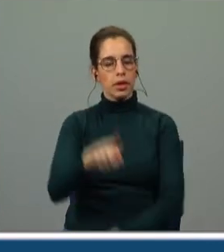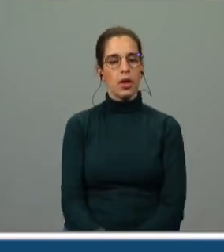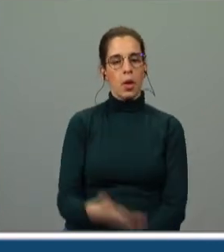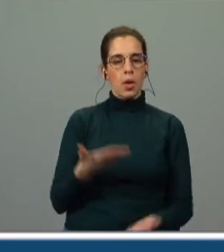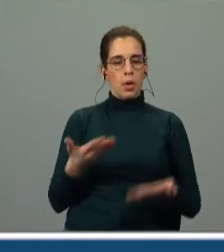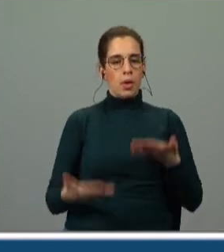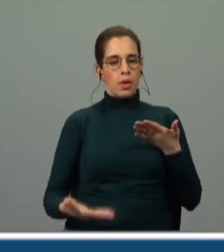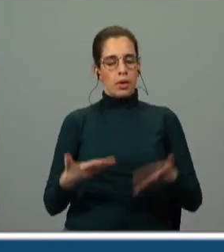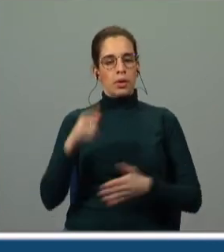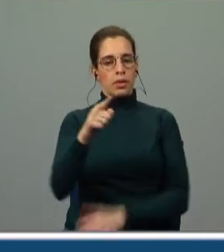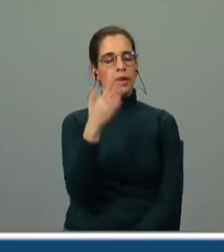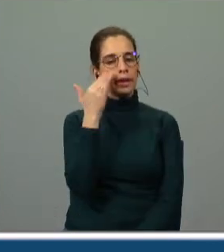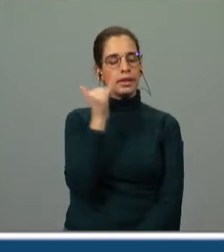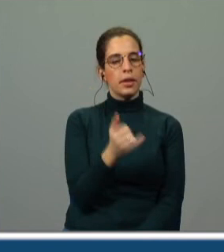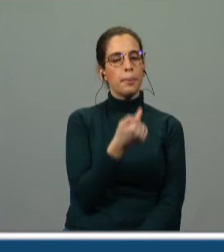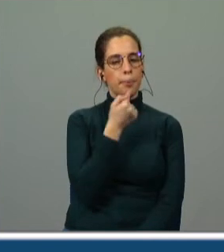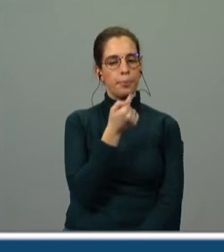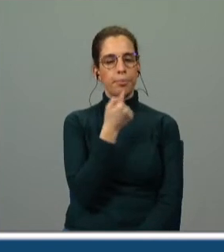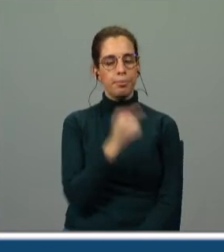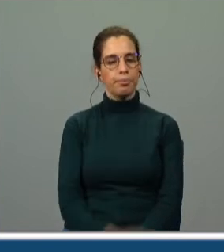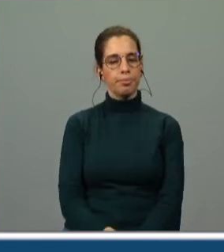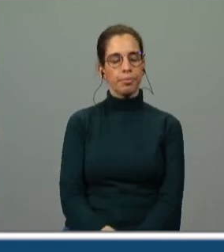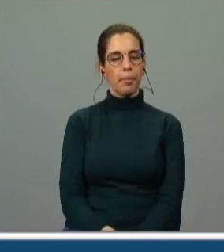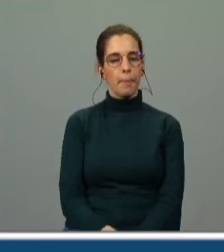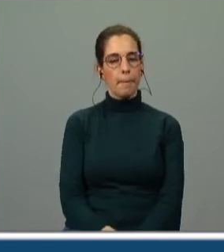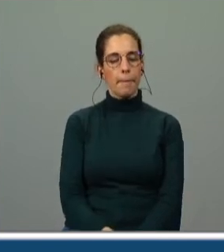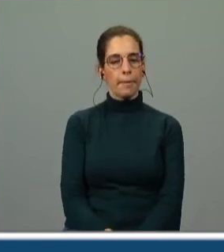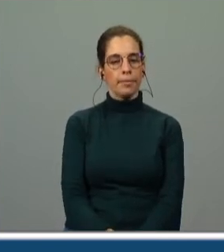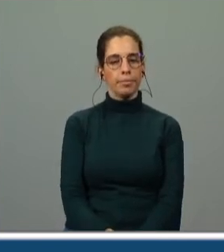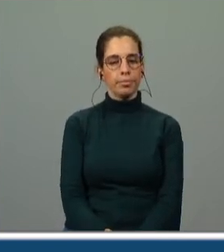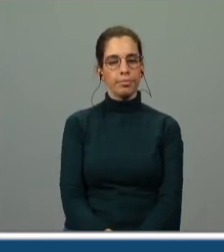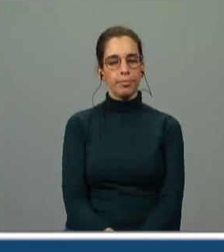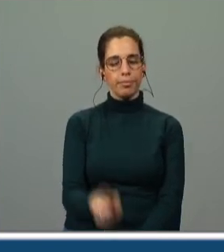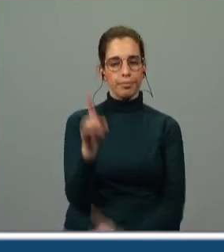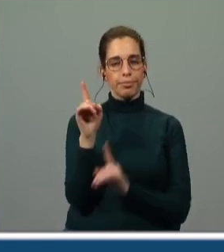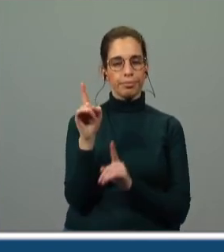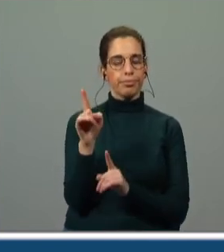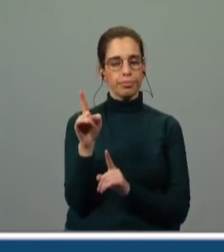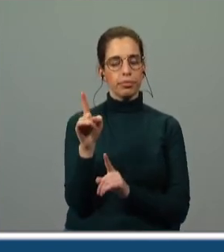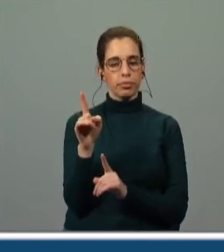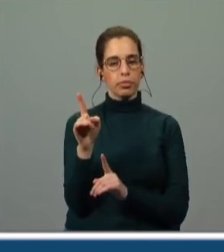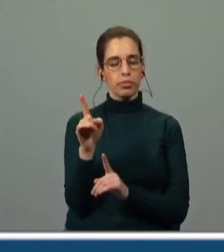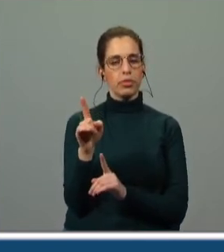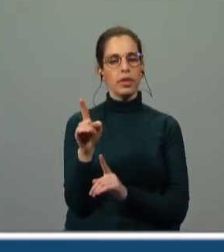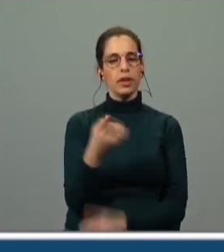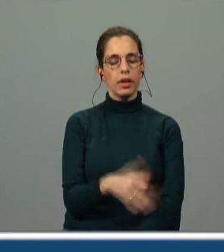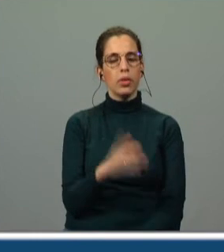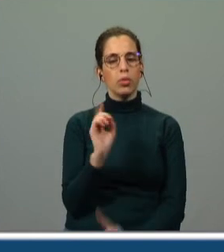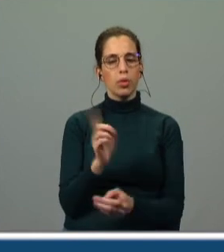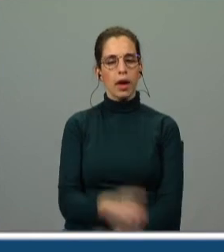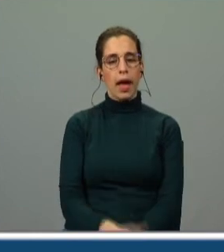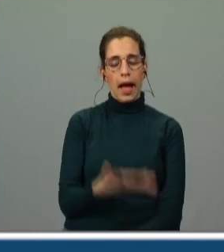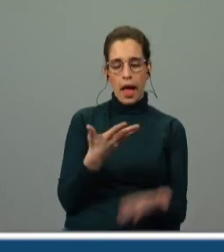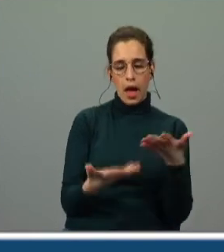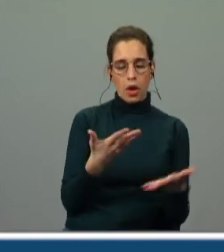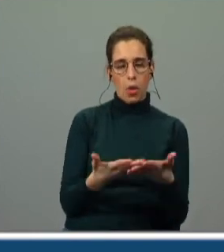comparação que tu vais tentar perceber assim como a bonina que cortada antes do tempo foi candida e bela temos o que? a comparação de Inês